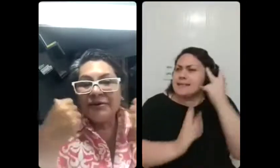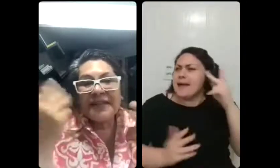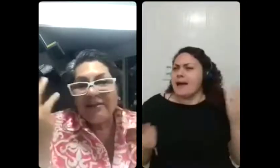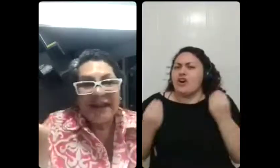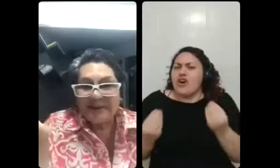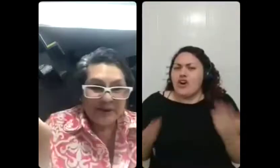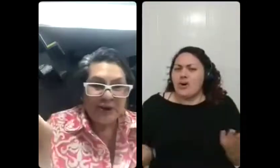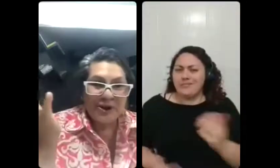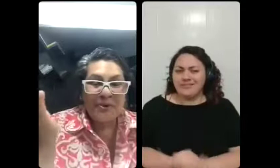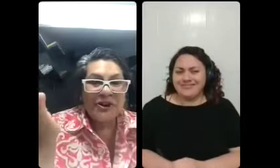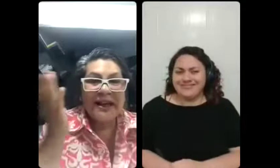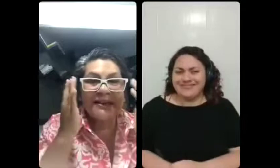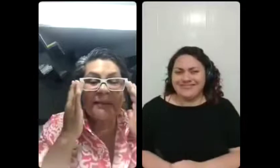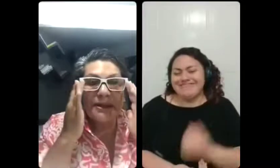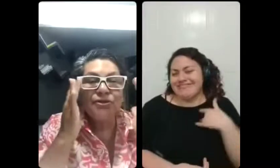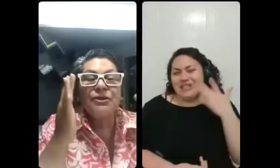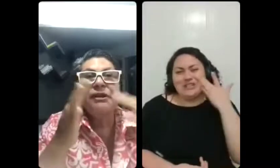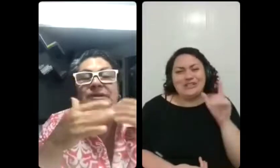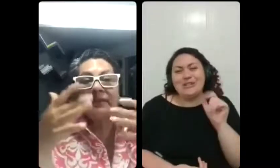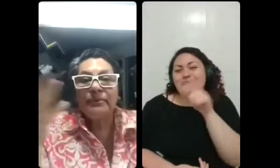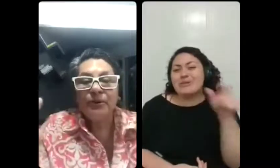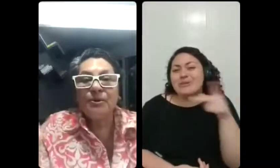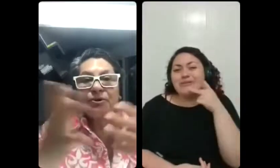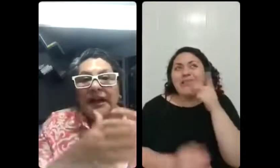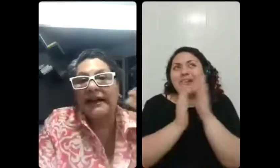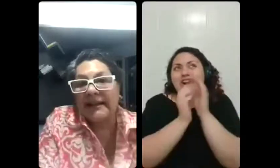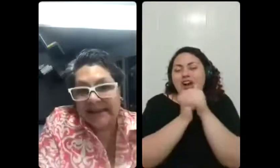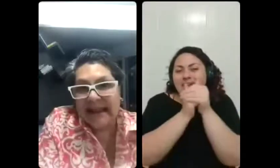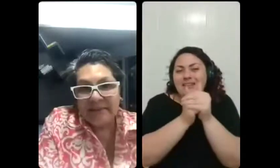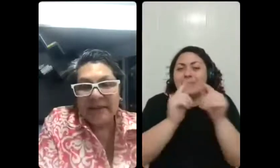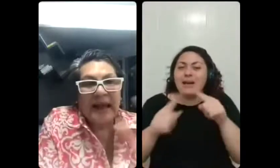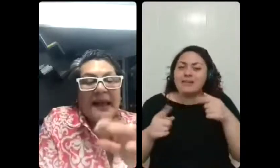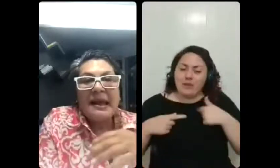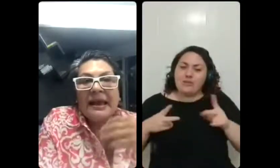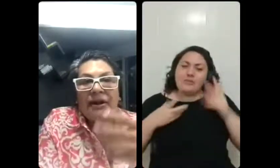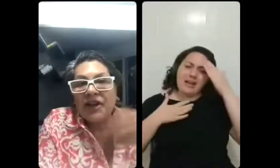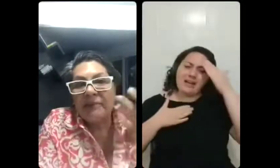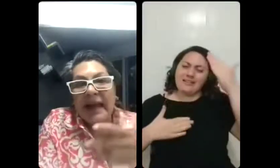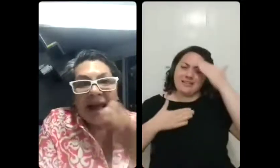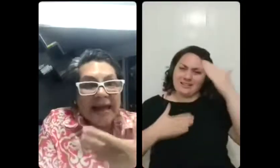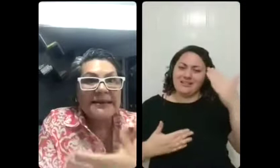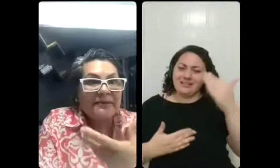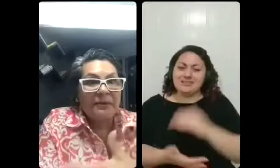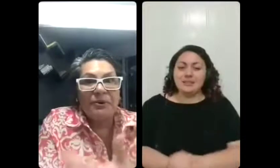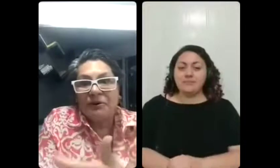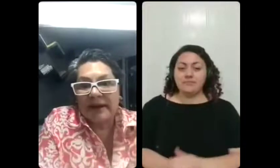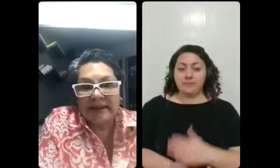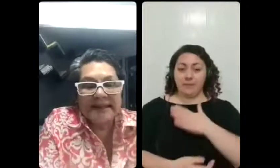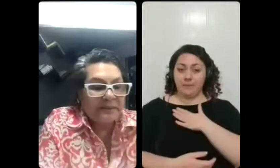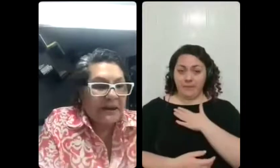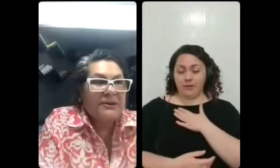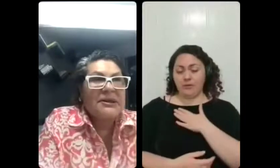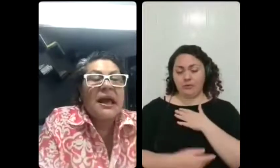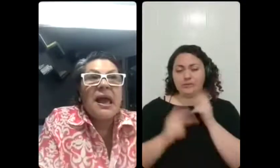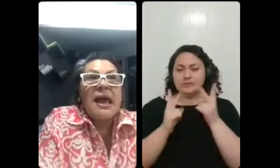Eu não sei o que as pessoas chamam de rezar, mas eu sempre fui muito de agradecer, né? Eu acho que a minha reza vem muito do